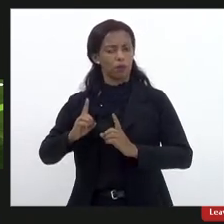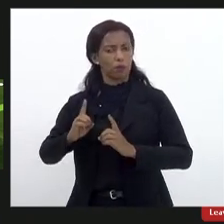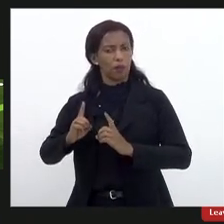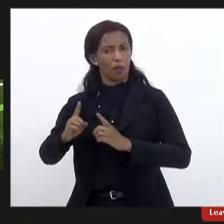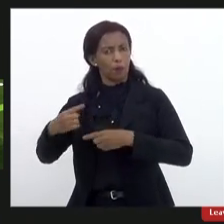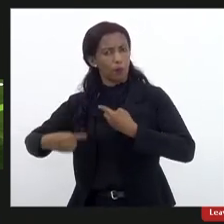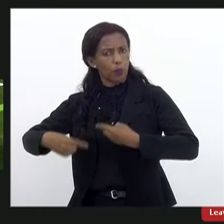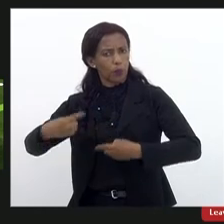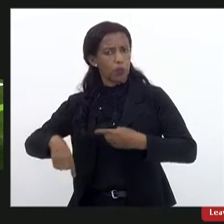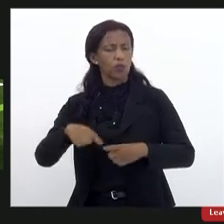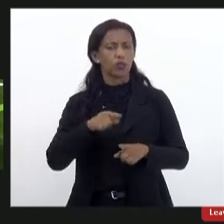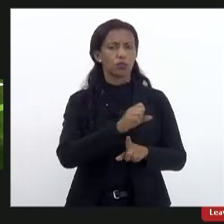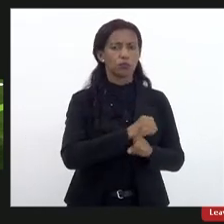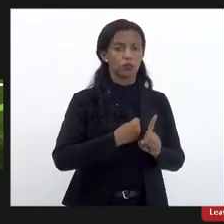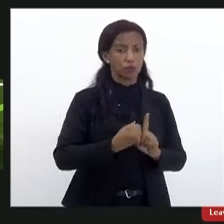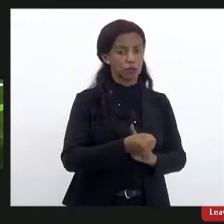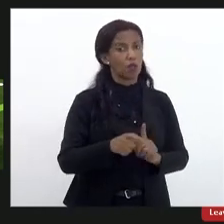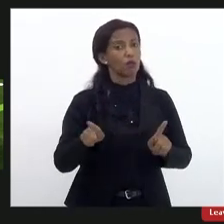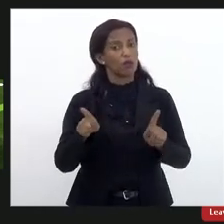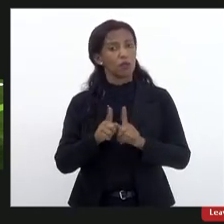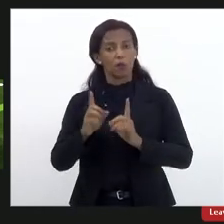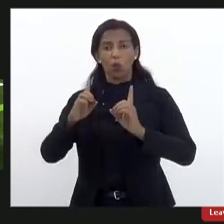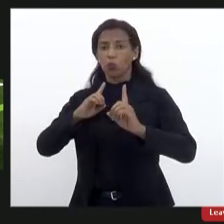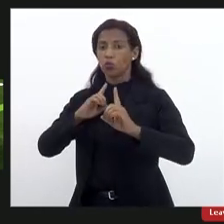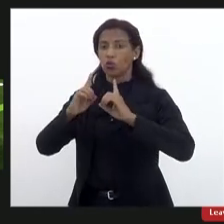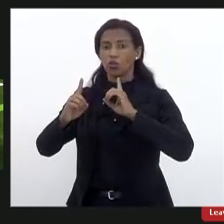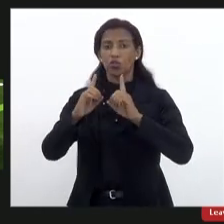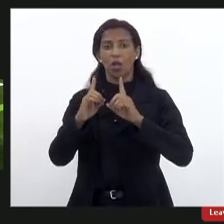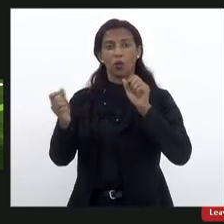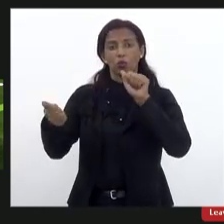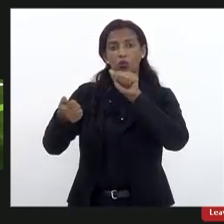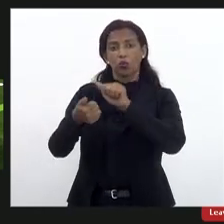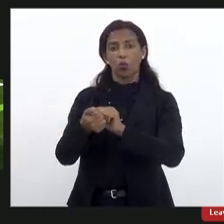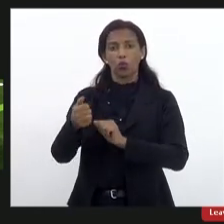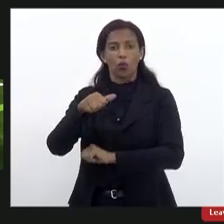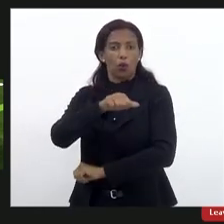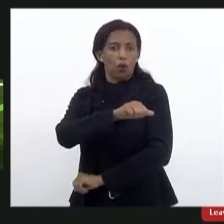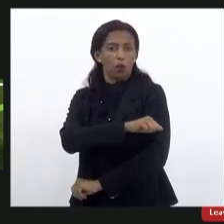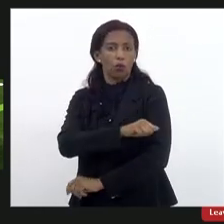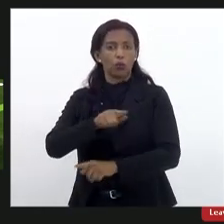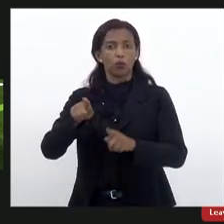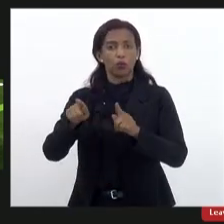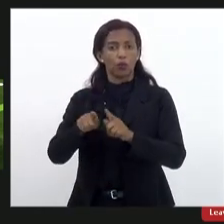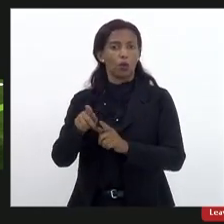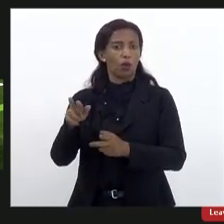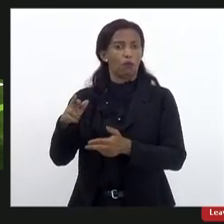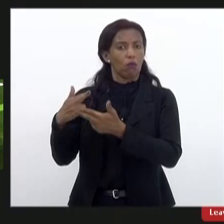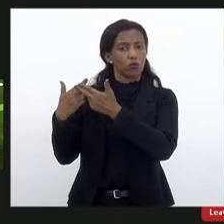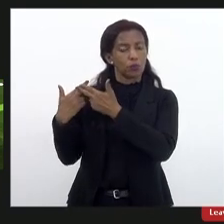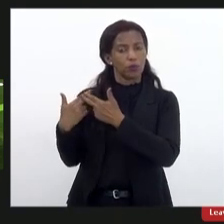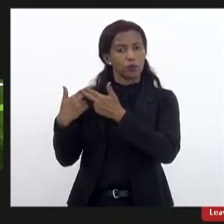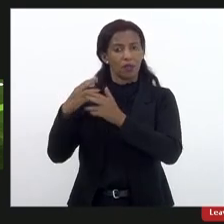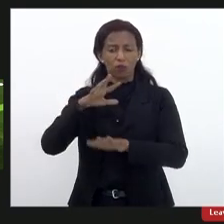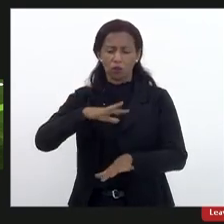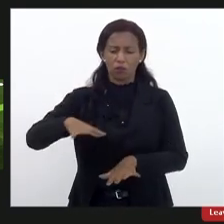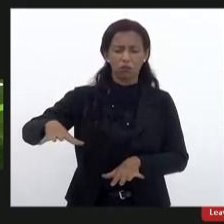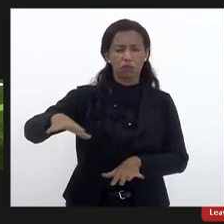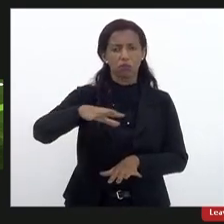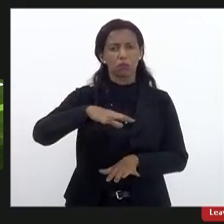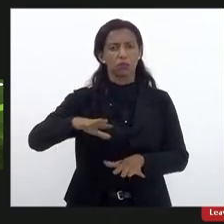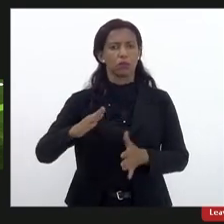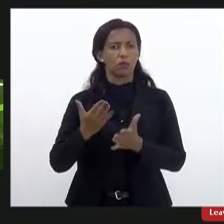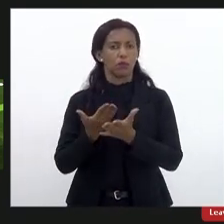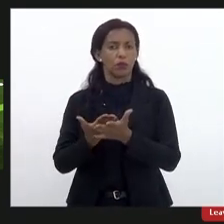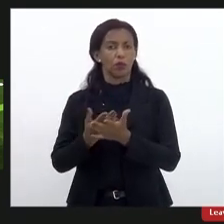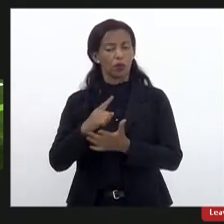social e bem como o diálogo com os estudantes responsáveis e toda a comunidade escolar. Nós